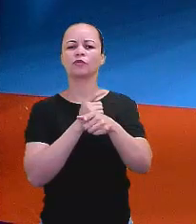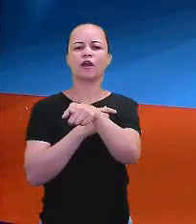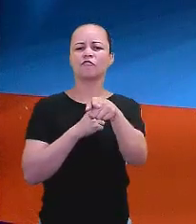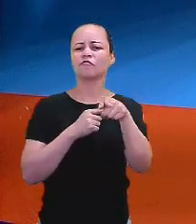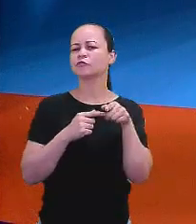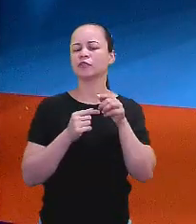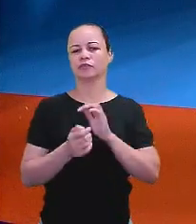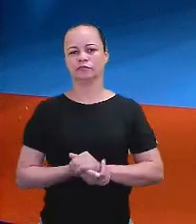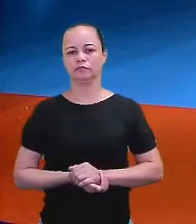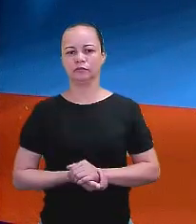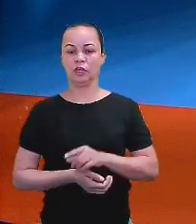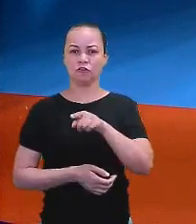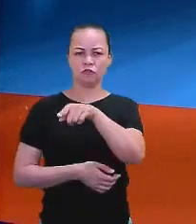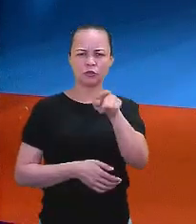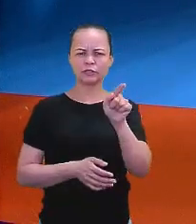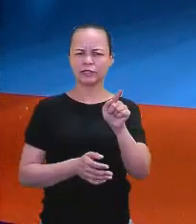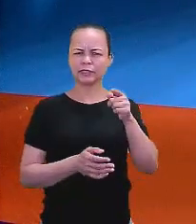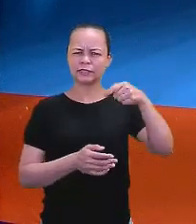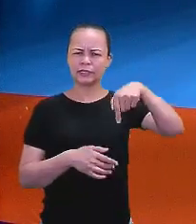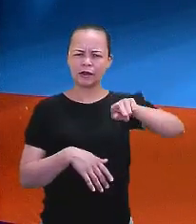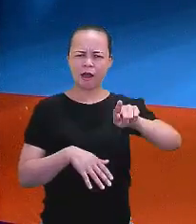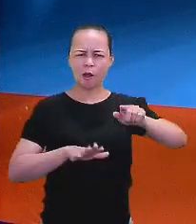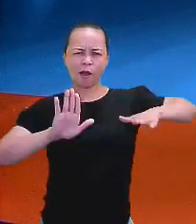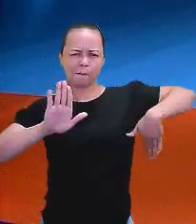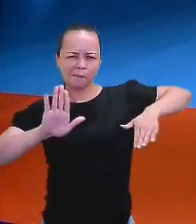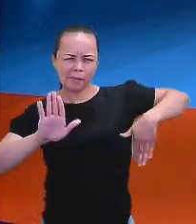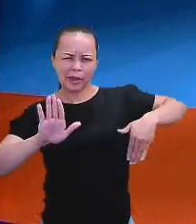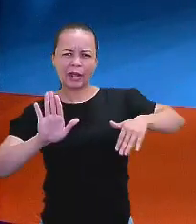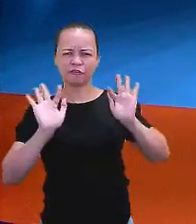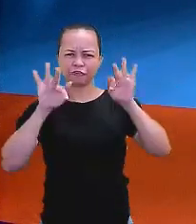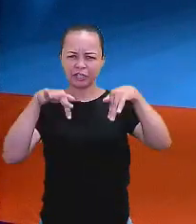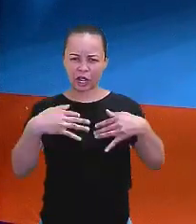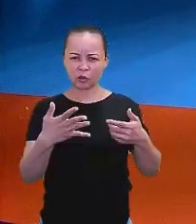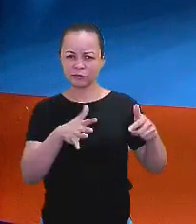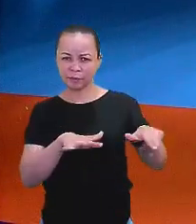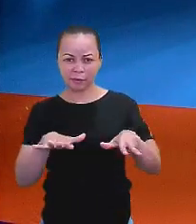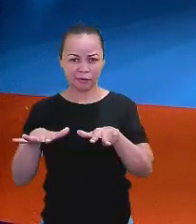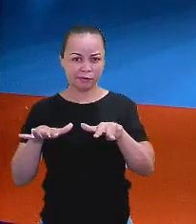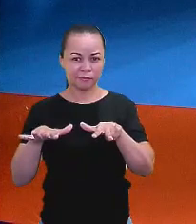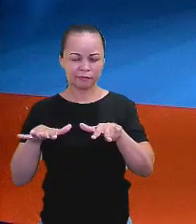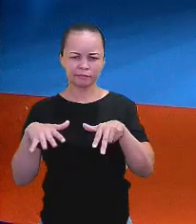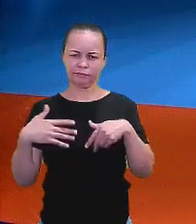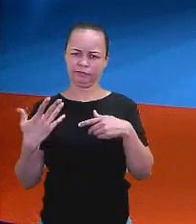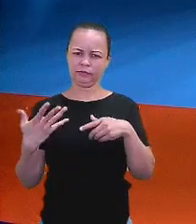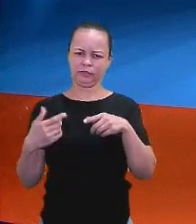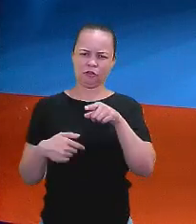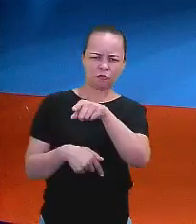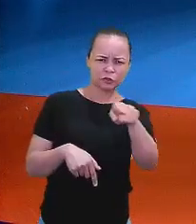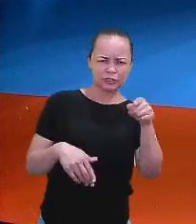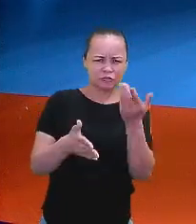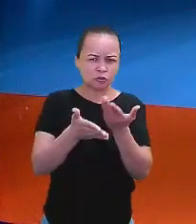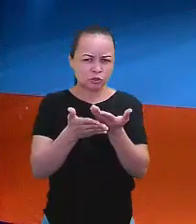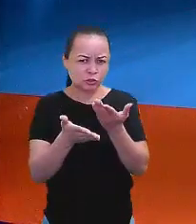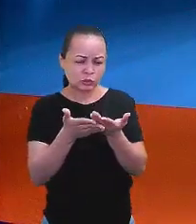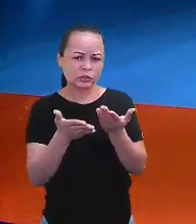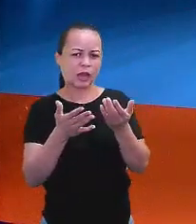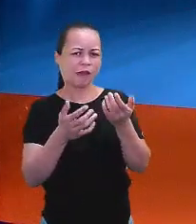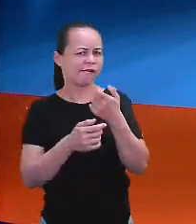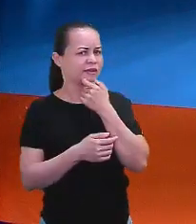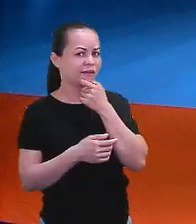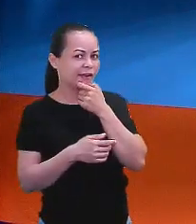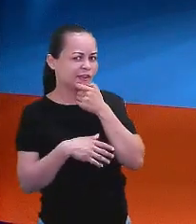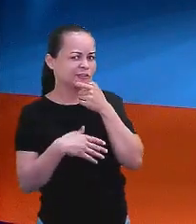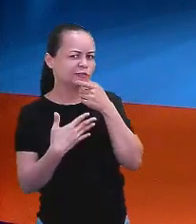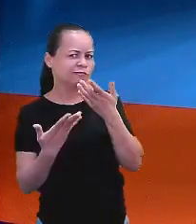Vocês irão a pra esse final de semana? Irão. Vocês vão estudar inglês? Vão. Por que,